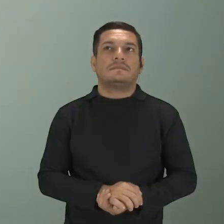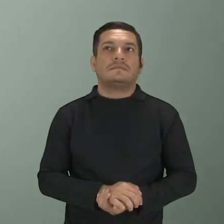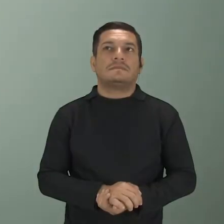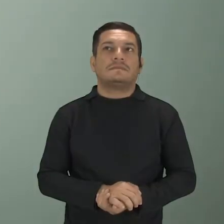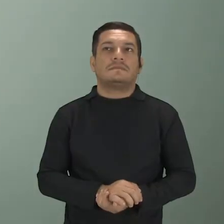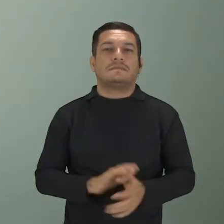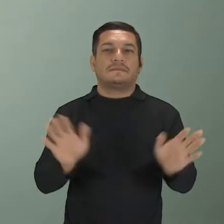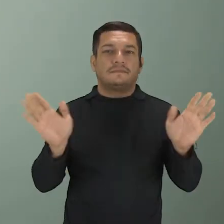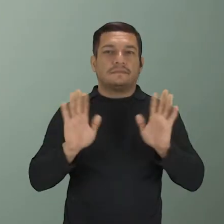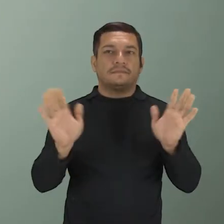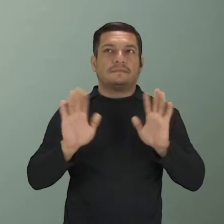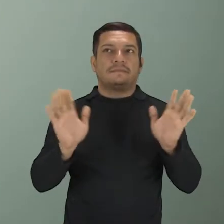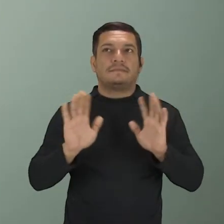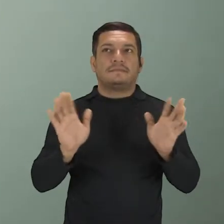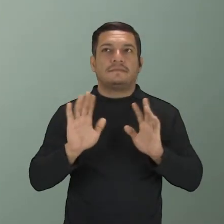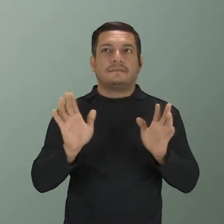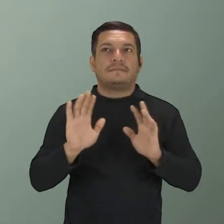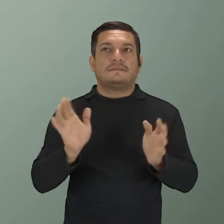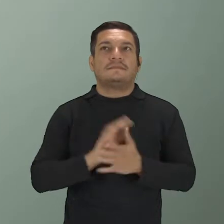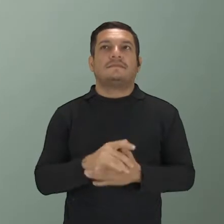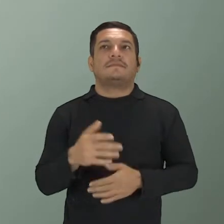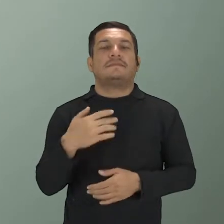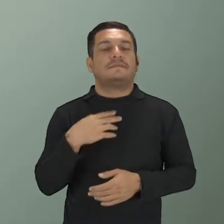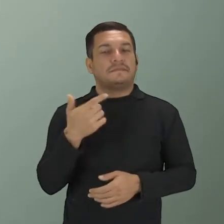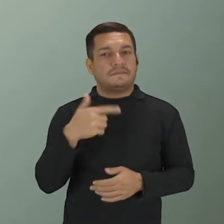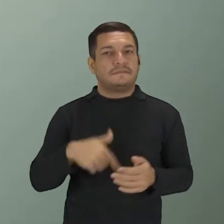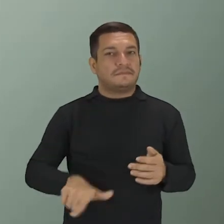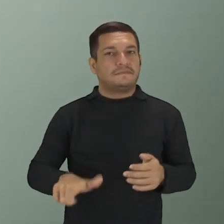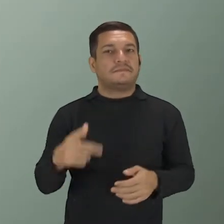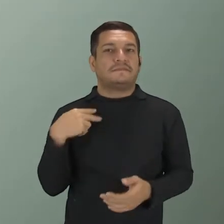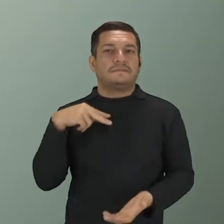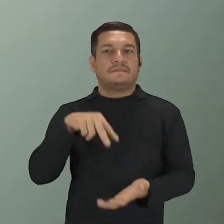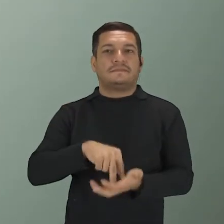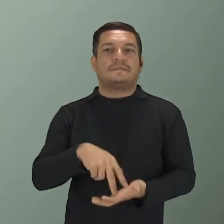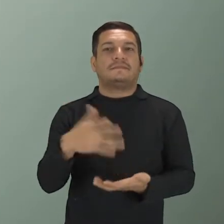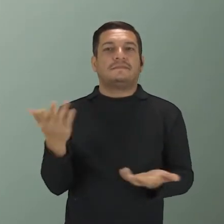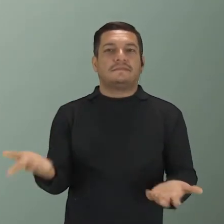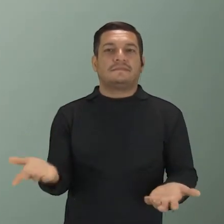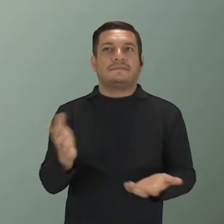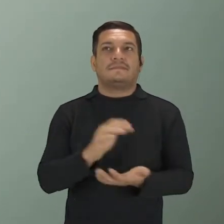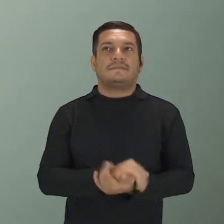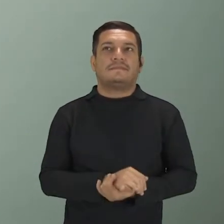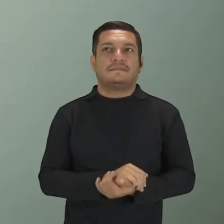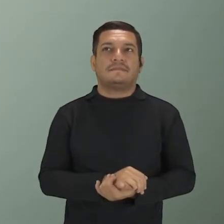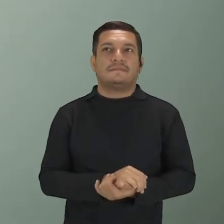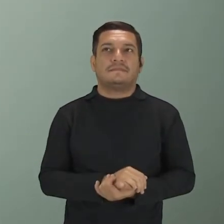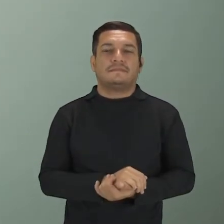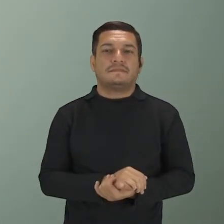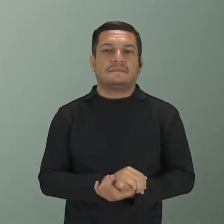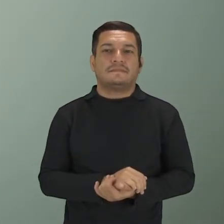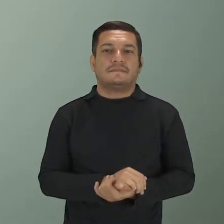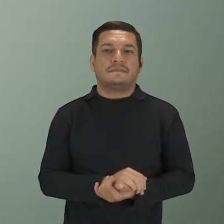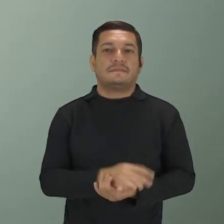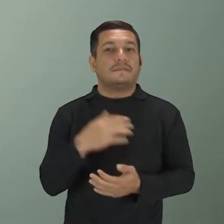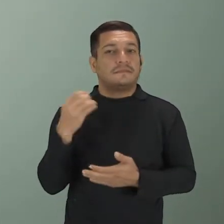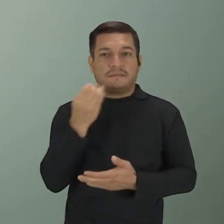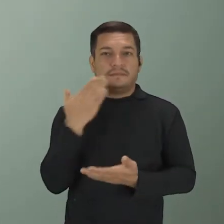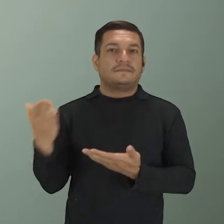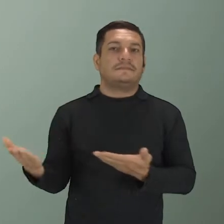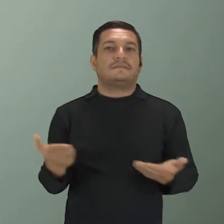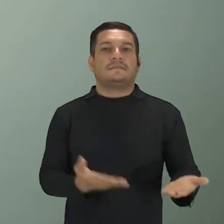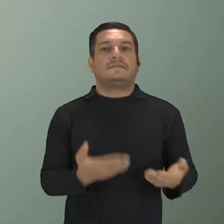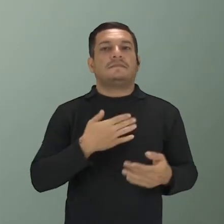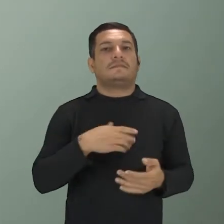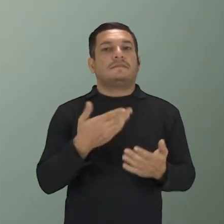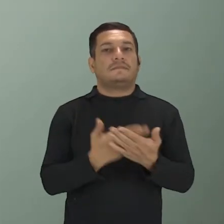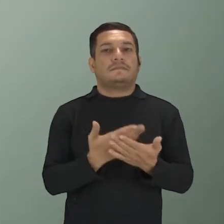Olá, mais uma vez, mais uma vez, olá, welcome to our English class. Seja bem-vindo